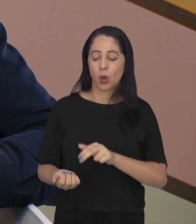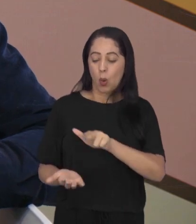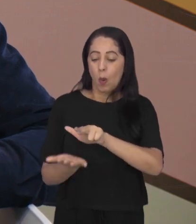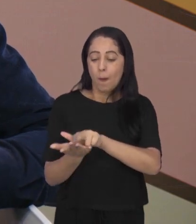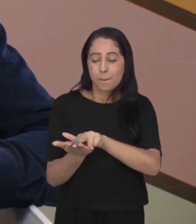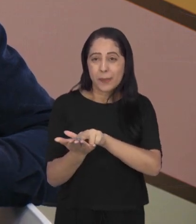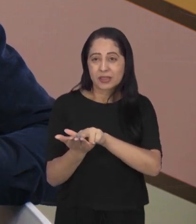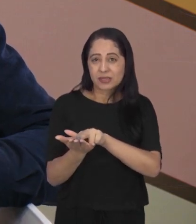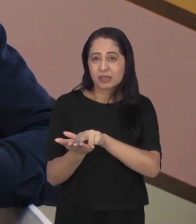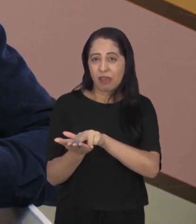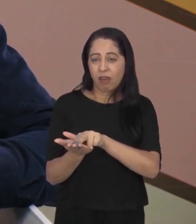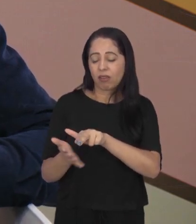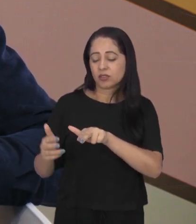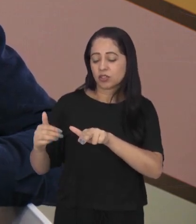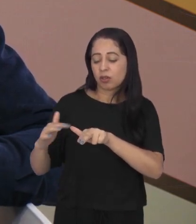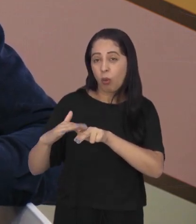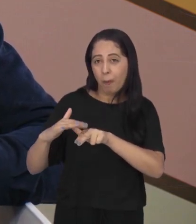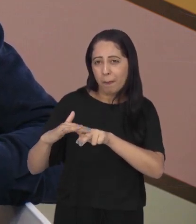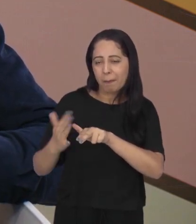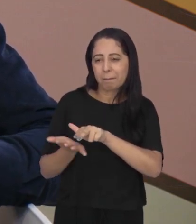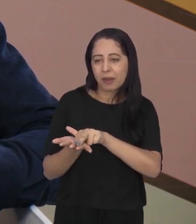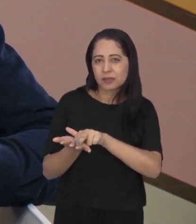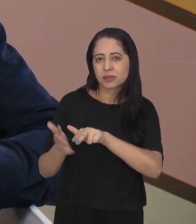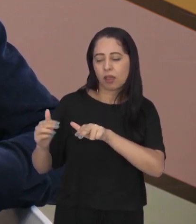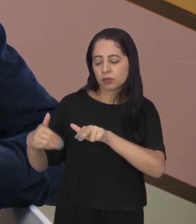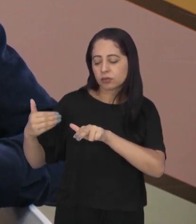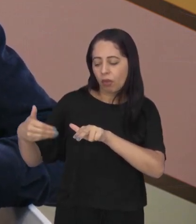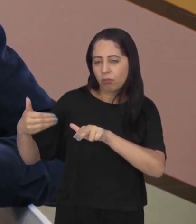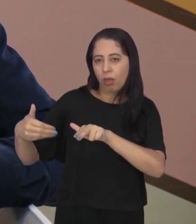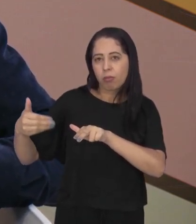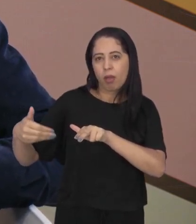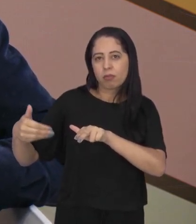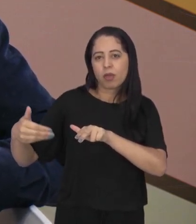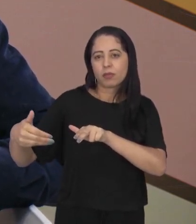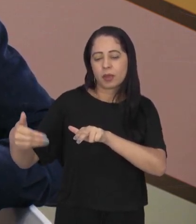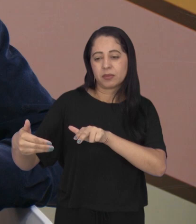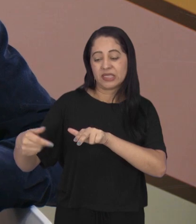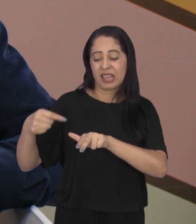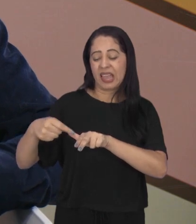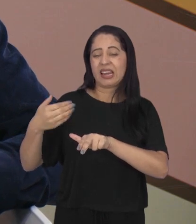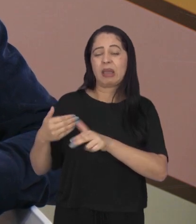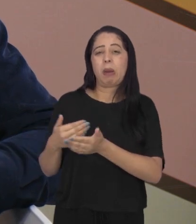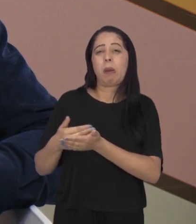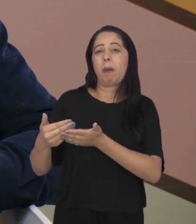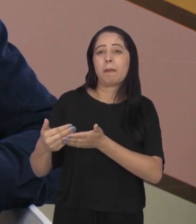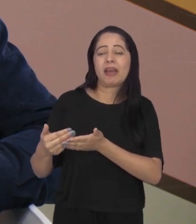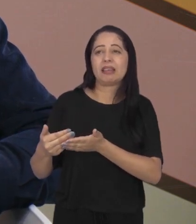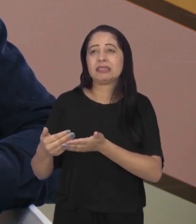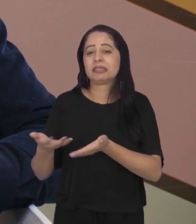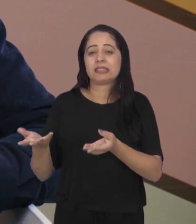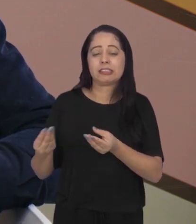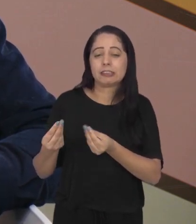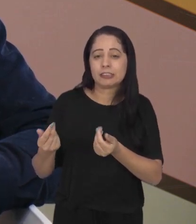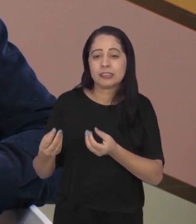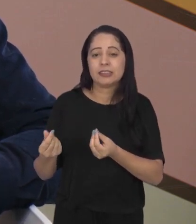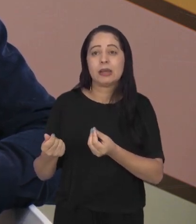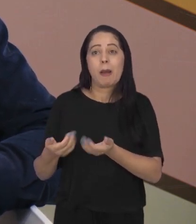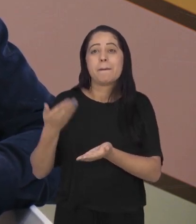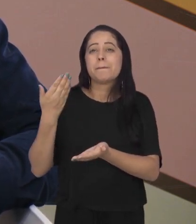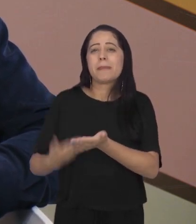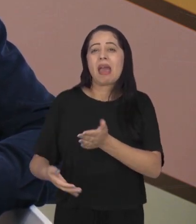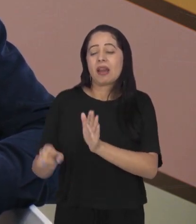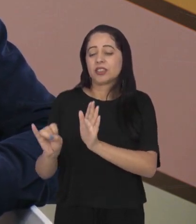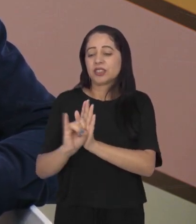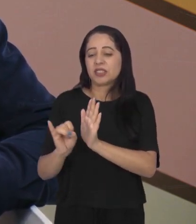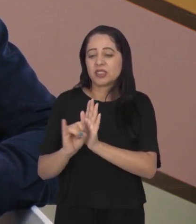vai gerando inúmeros fatores psíquicos e emocionais para o paciente, né? Como foi citado